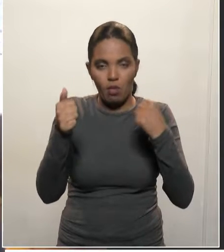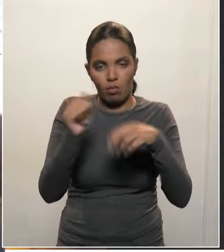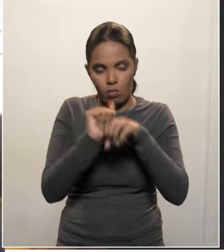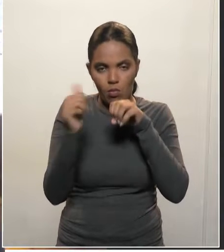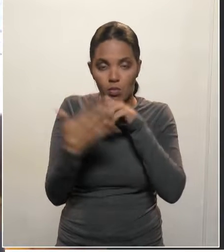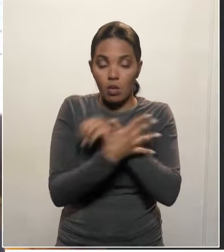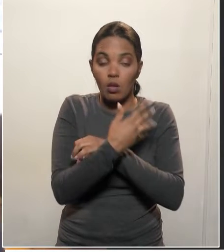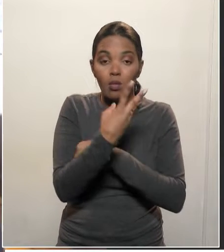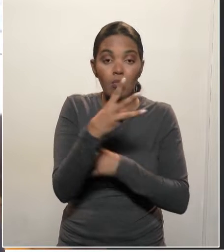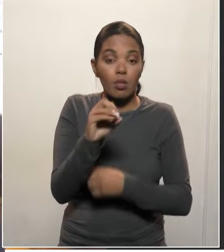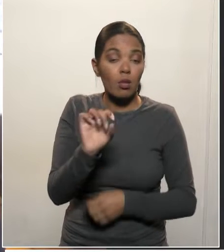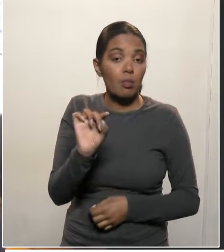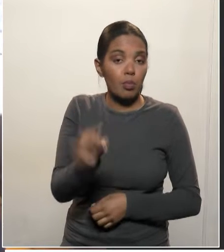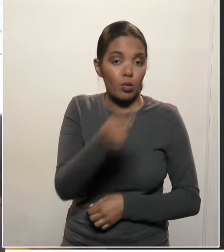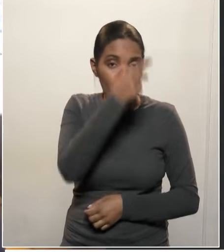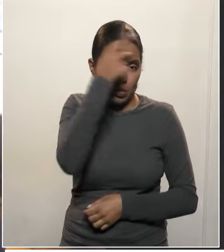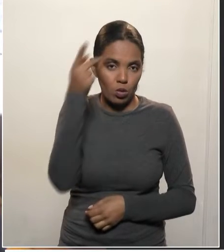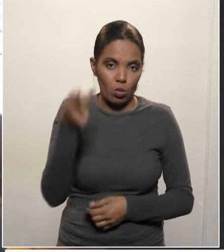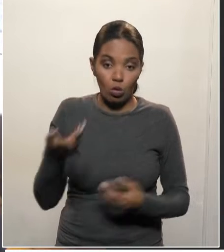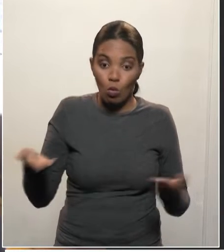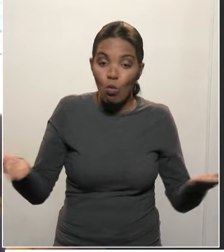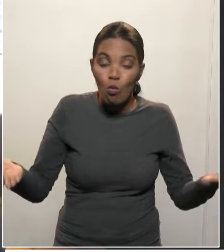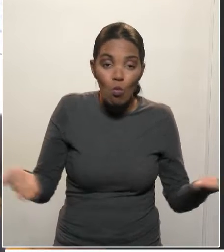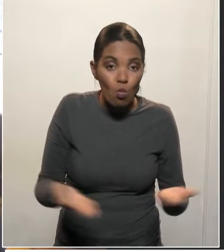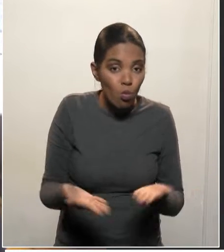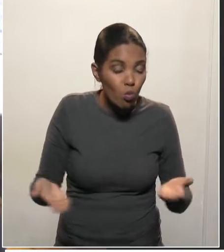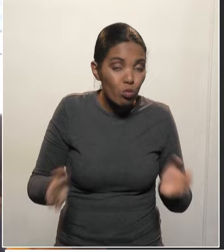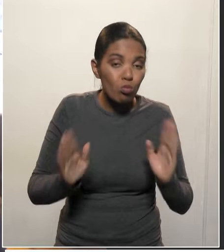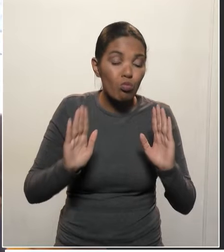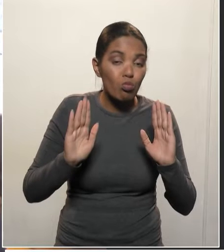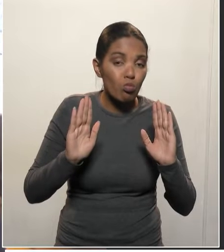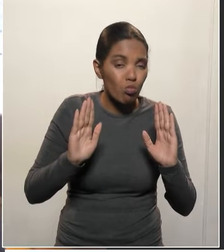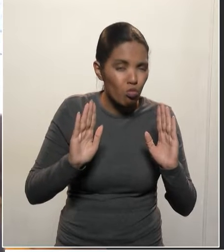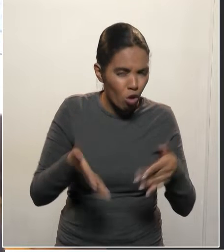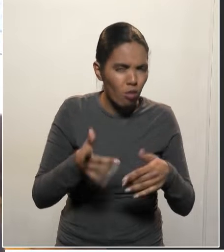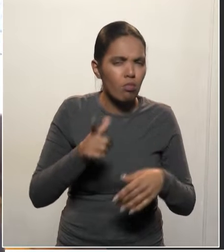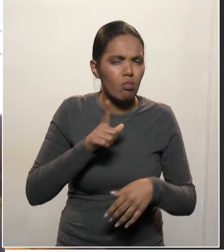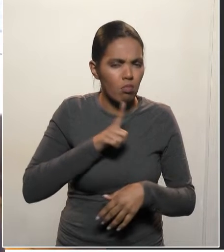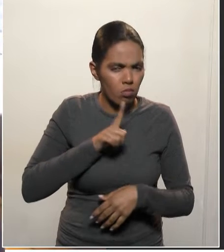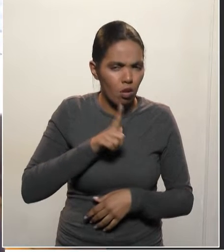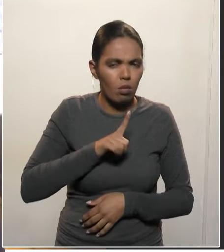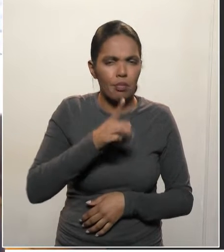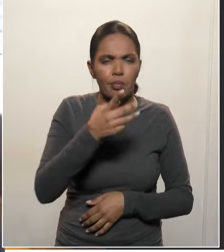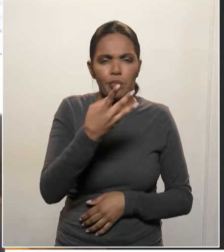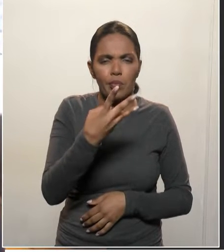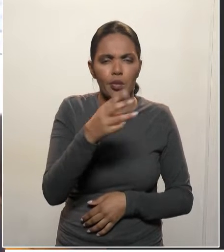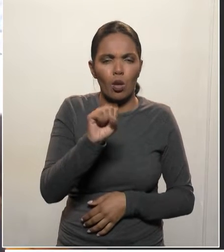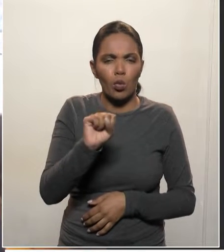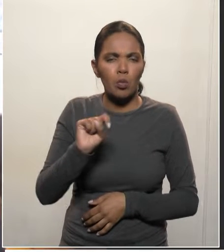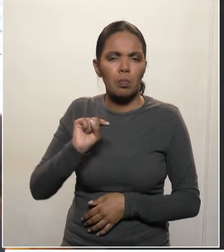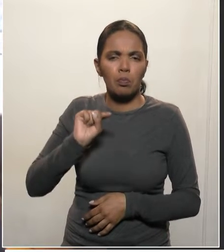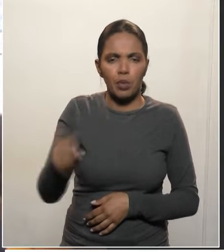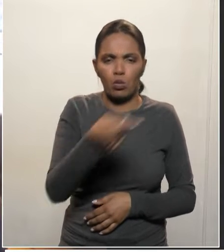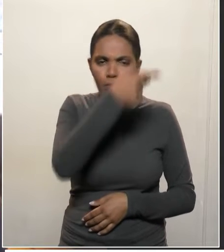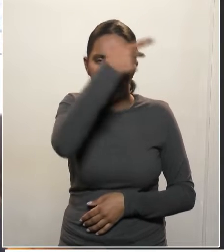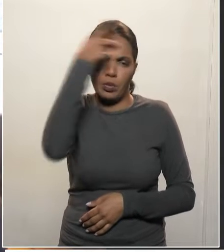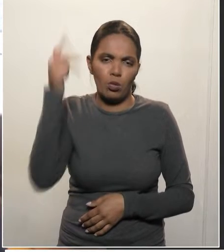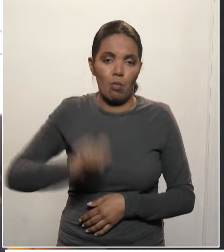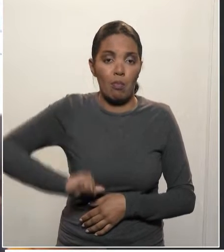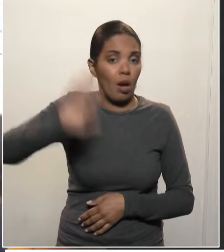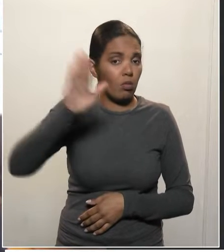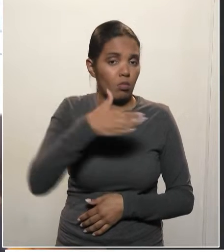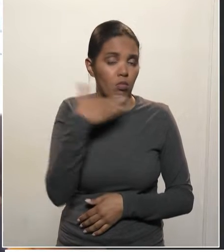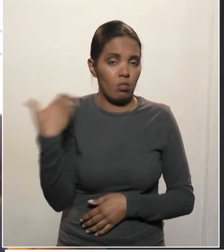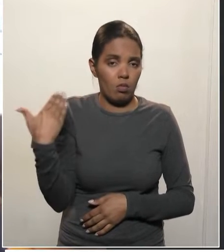Uma semana depois, hoje nós já vamos chegar seguramente a mais de 38 mil mortes. A